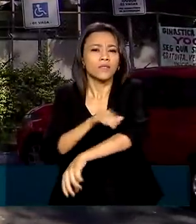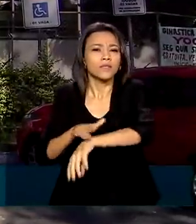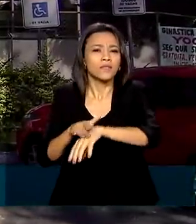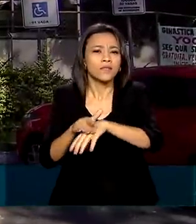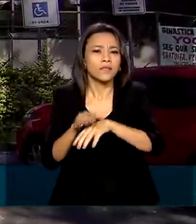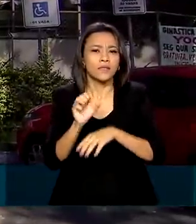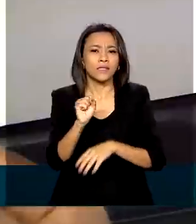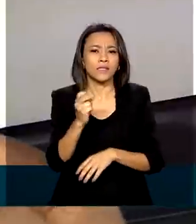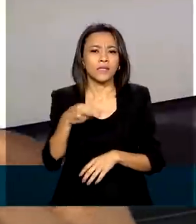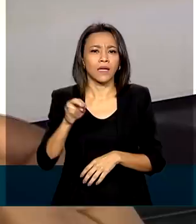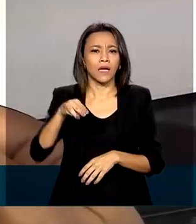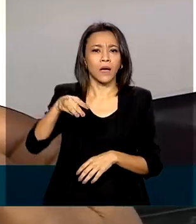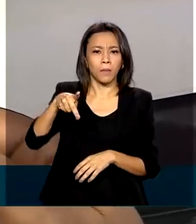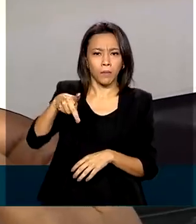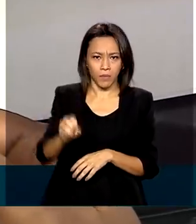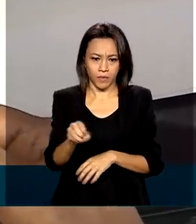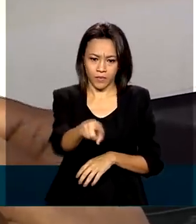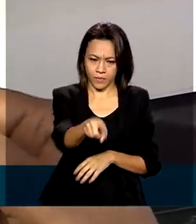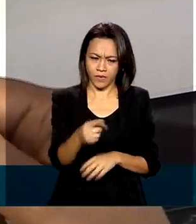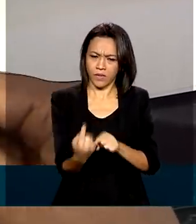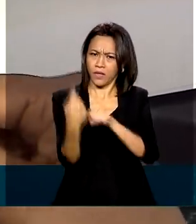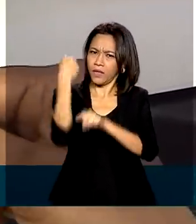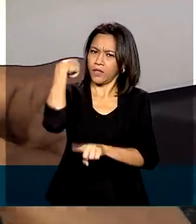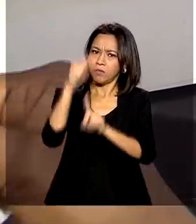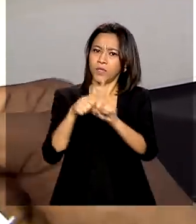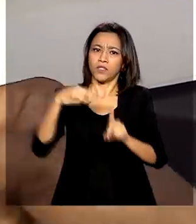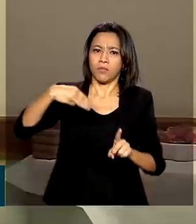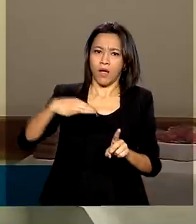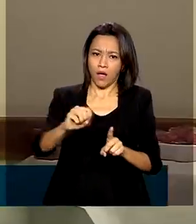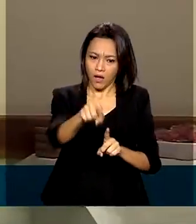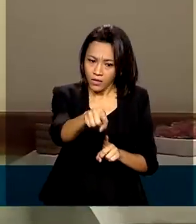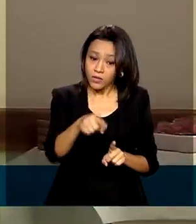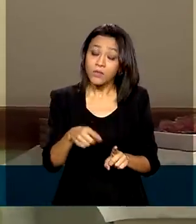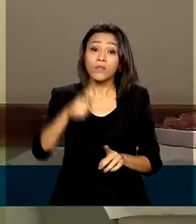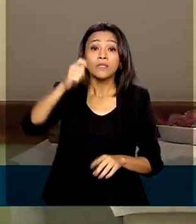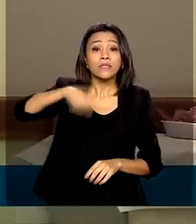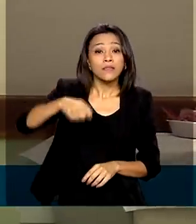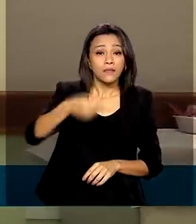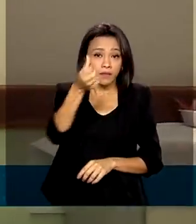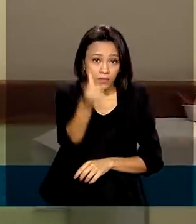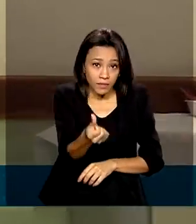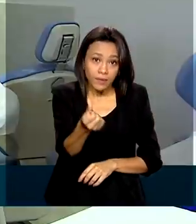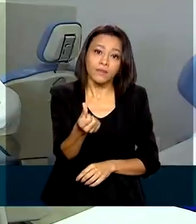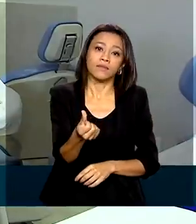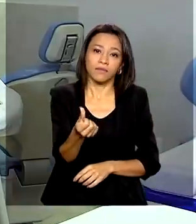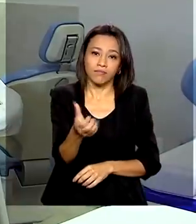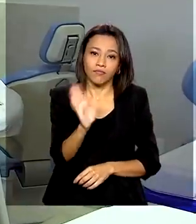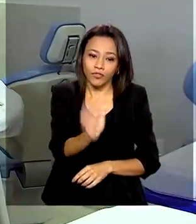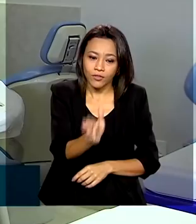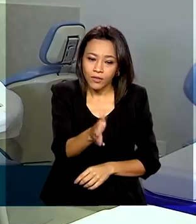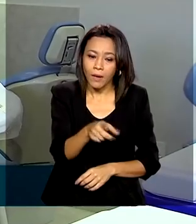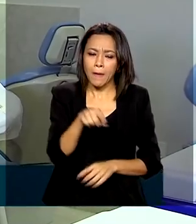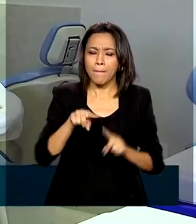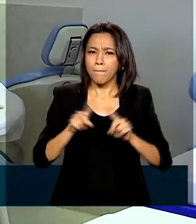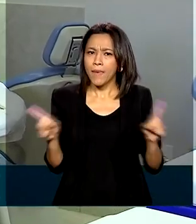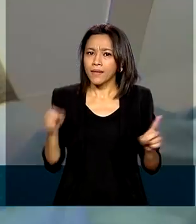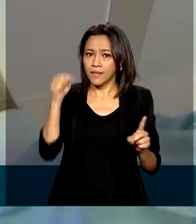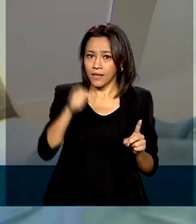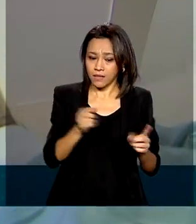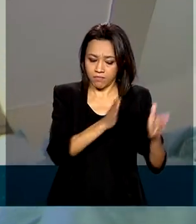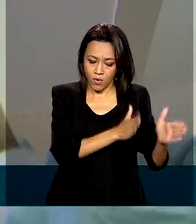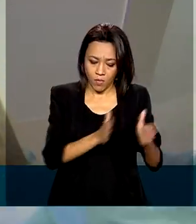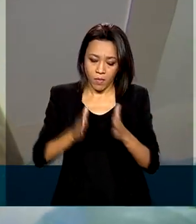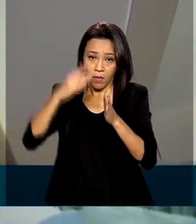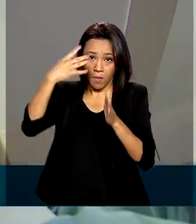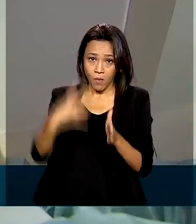realiza a vacinação contra o sarampo, a partir dos seis meses de idade. Mas, nessa quarta etapa,